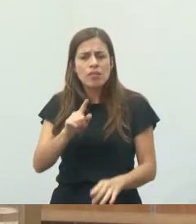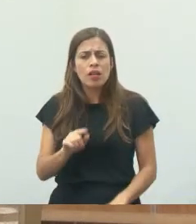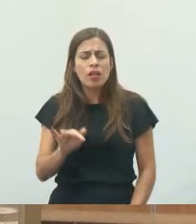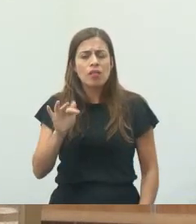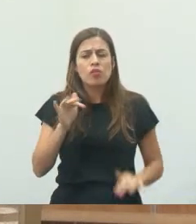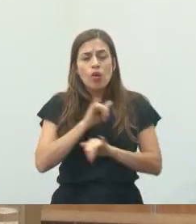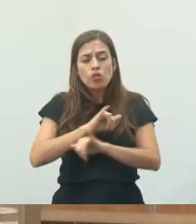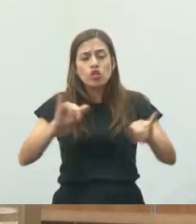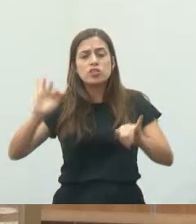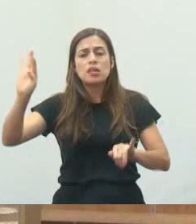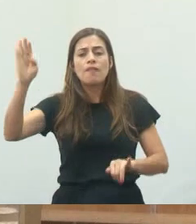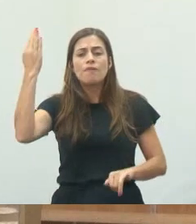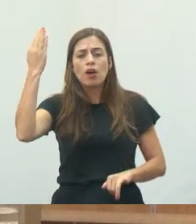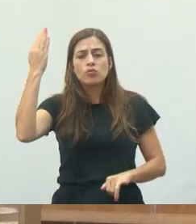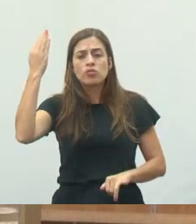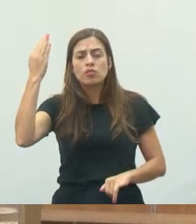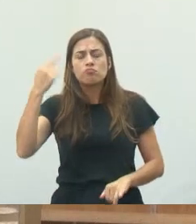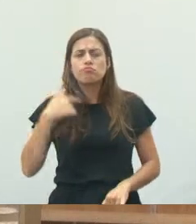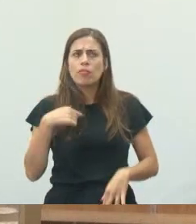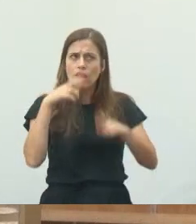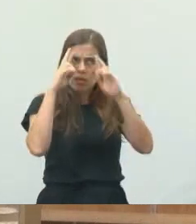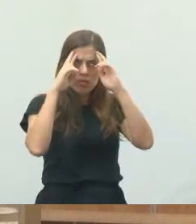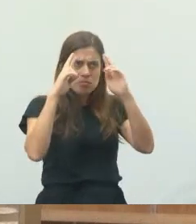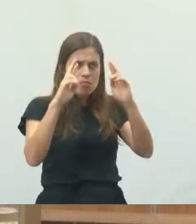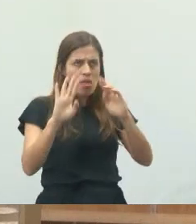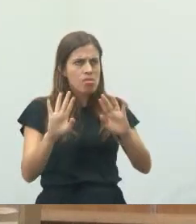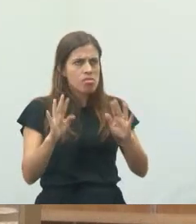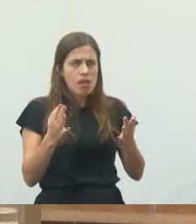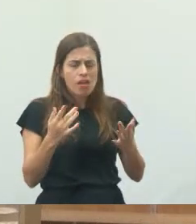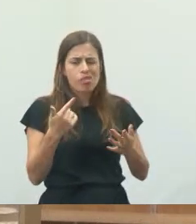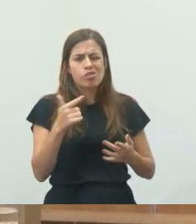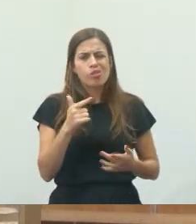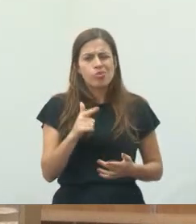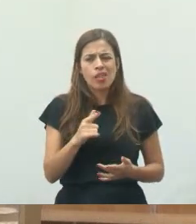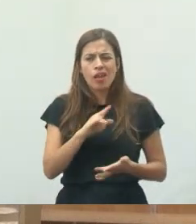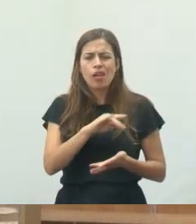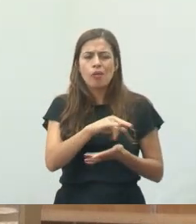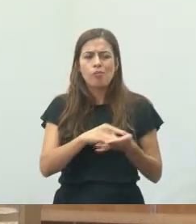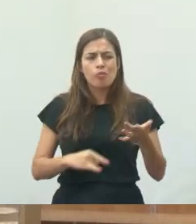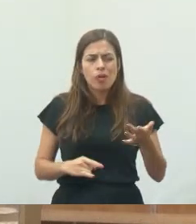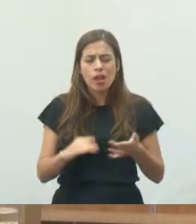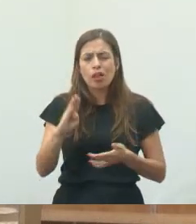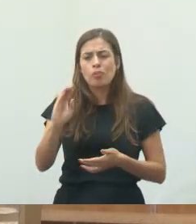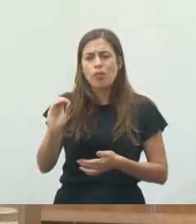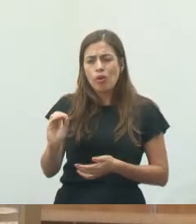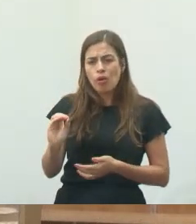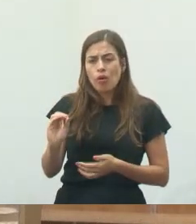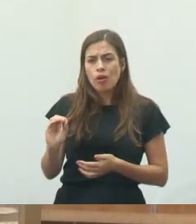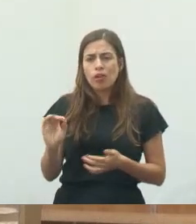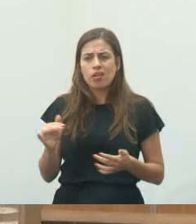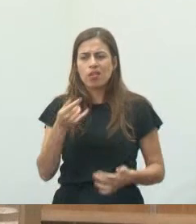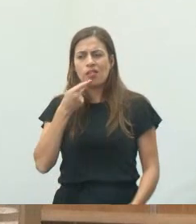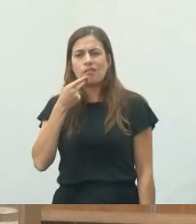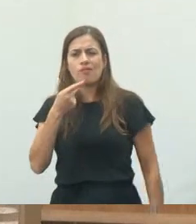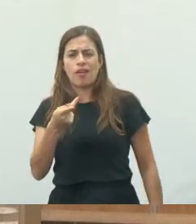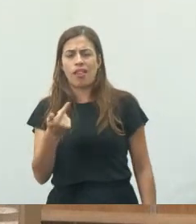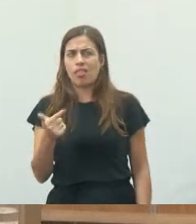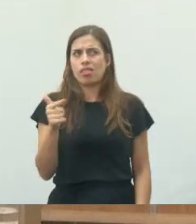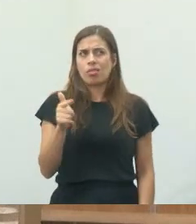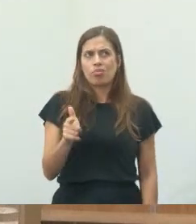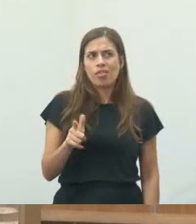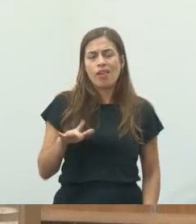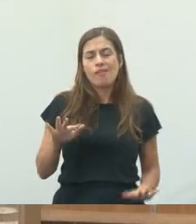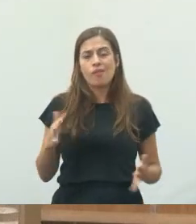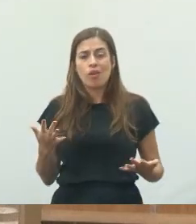news. E eu com todo respeito, não é o fato de não ter um boletim de ocorrência que quer dizer que não houve